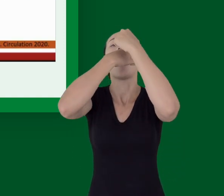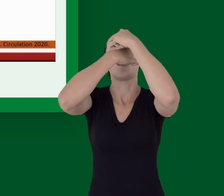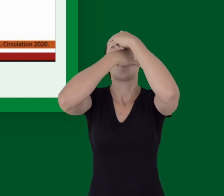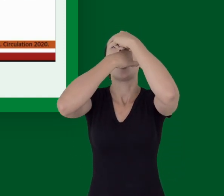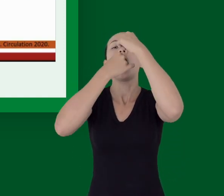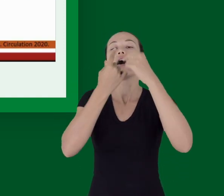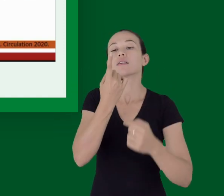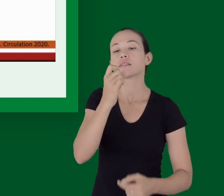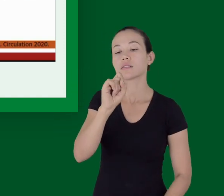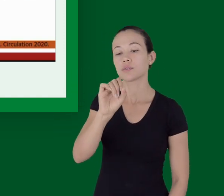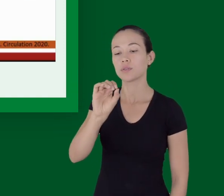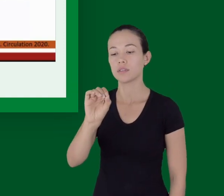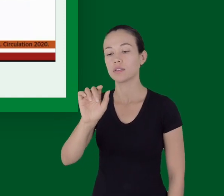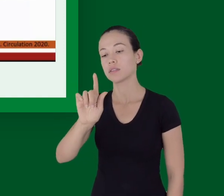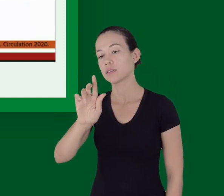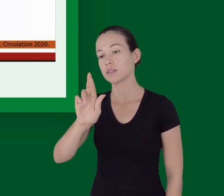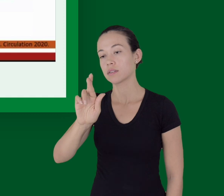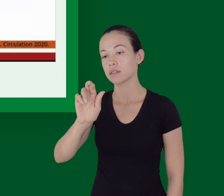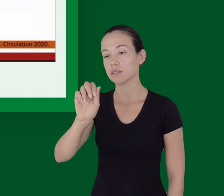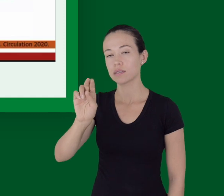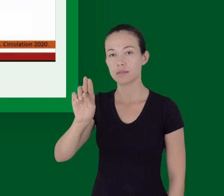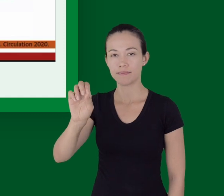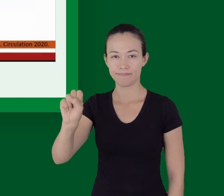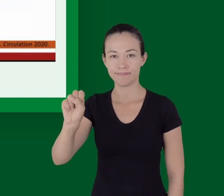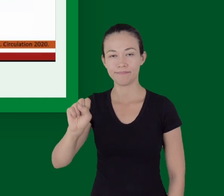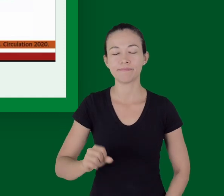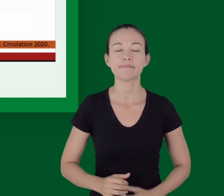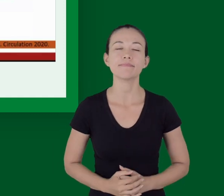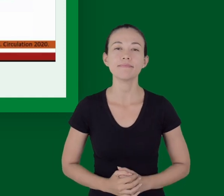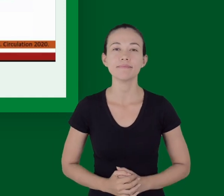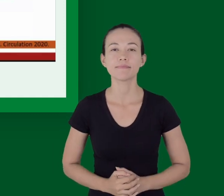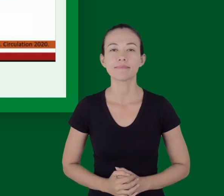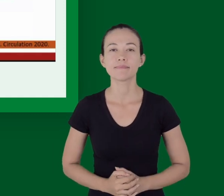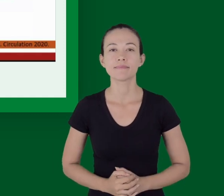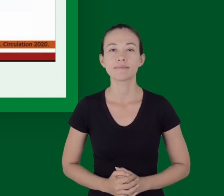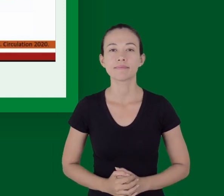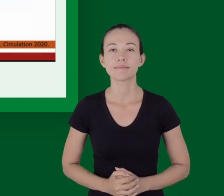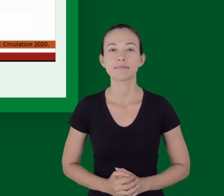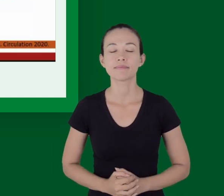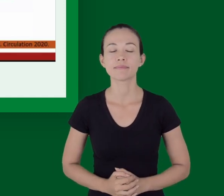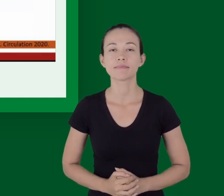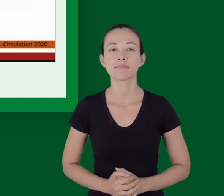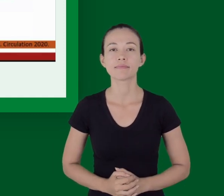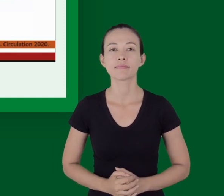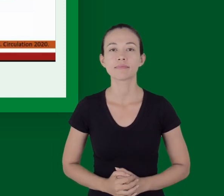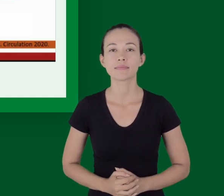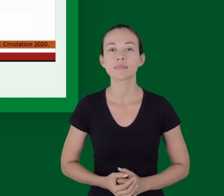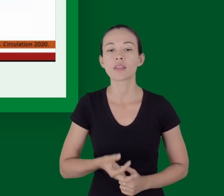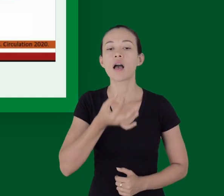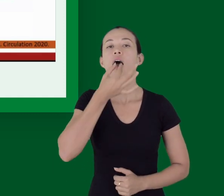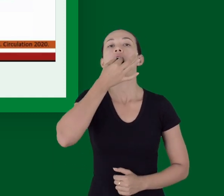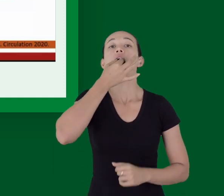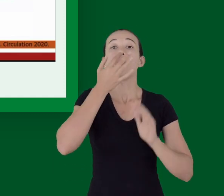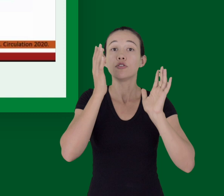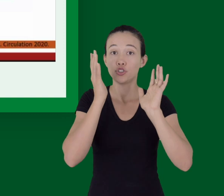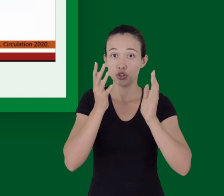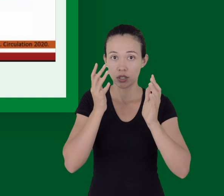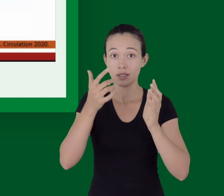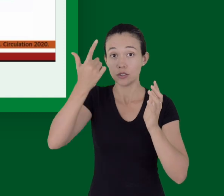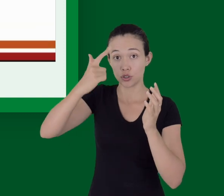Após posicionar a canula, a gente coloca novamente o dispositivo bolsa-válvula máscara e volta a ventilar o paciente.